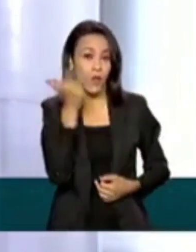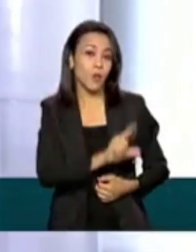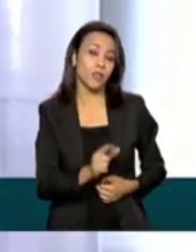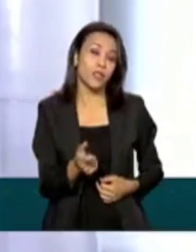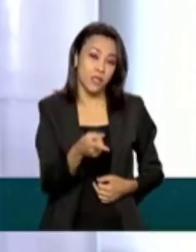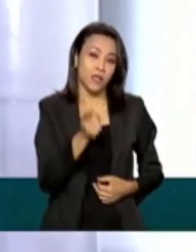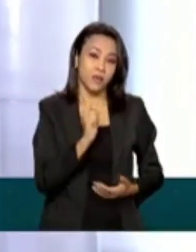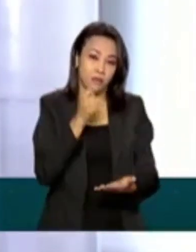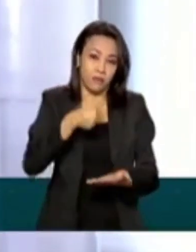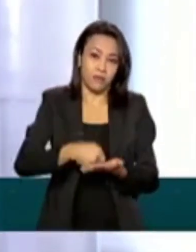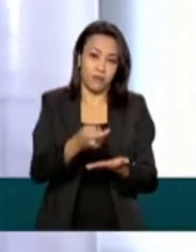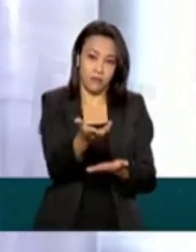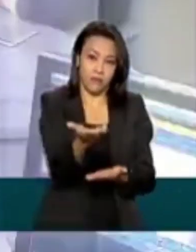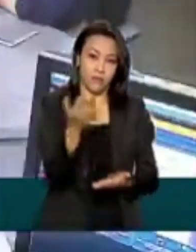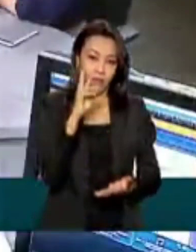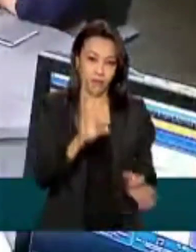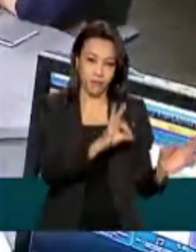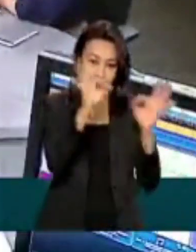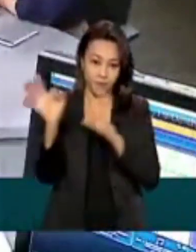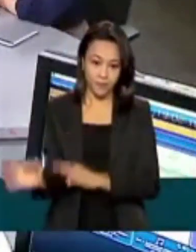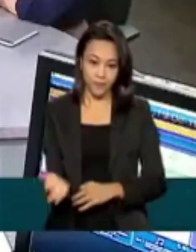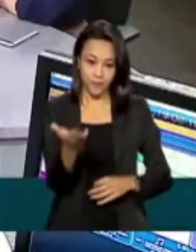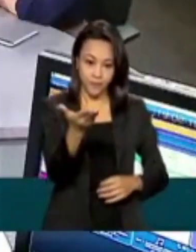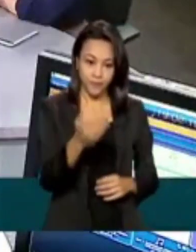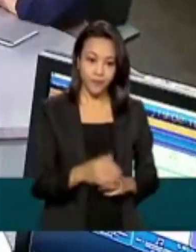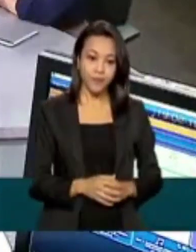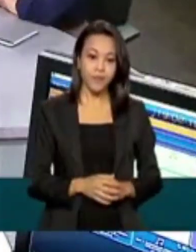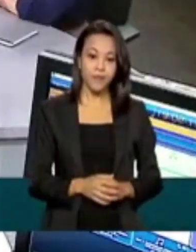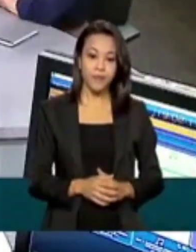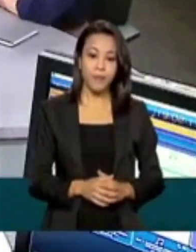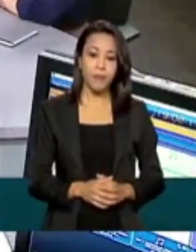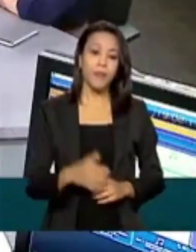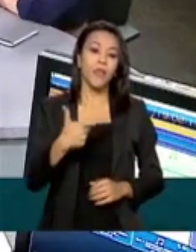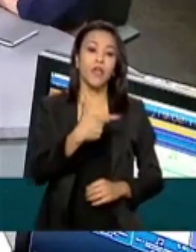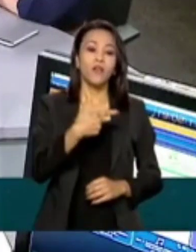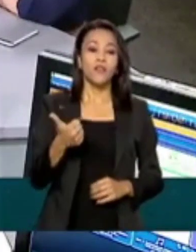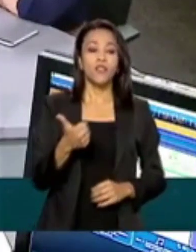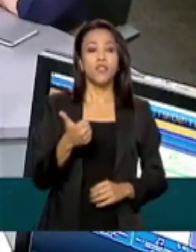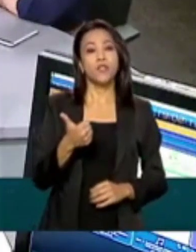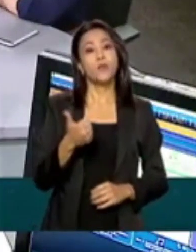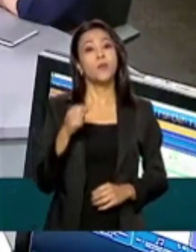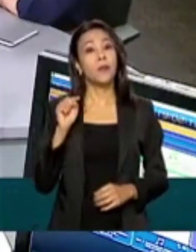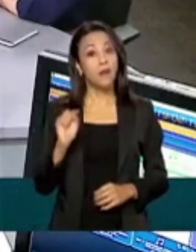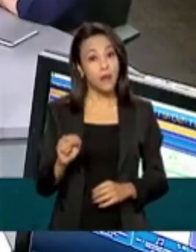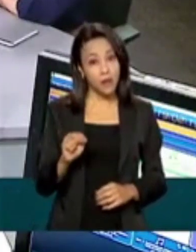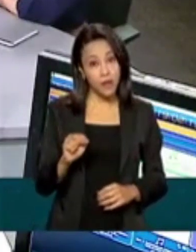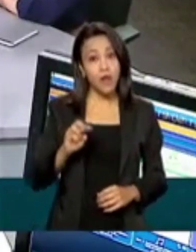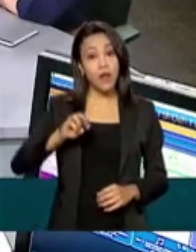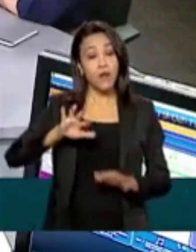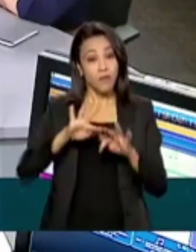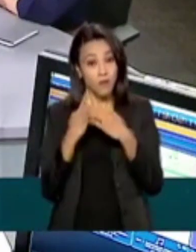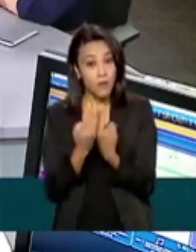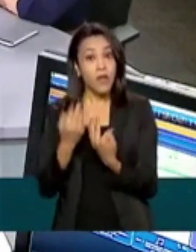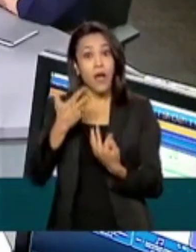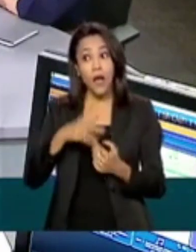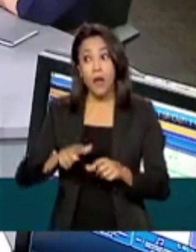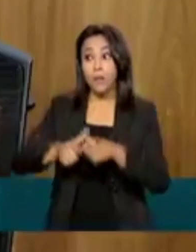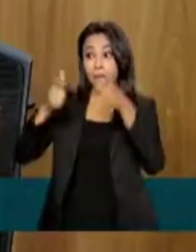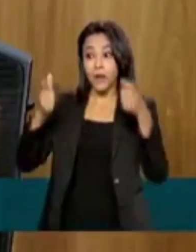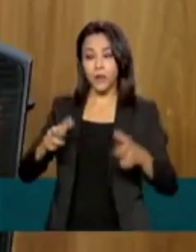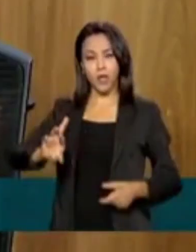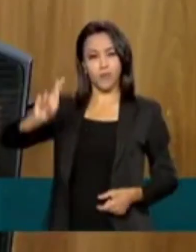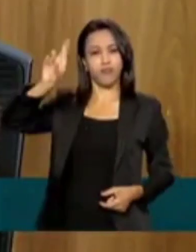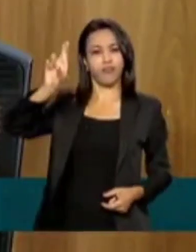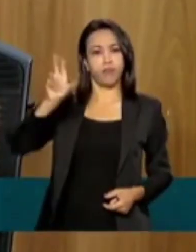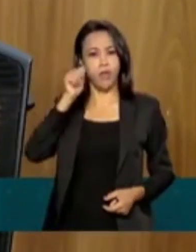pagamentos. Vamos assistir. Além das 21 milhões de famílias, a maioria das famílias chefiadas por mulheres, então são 17 milhões e